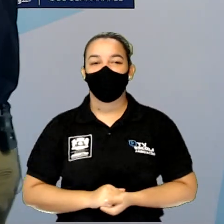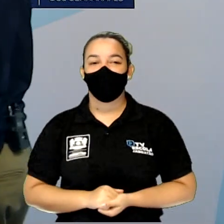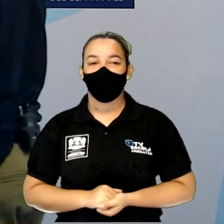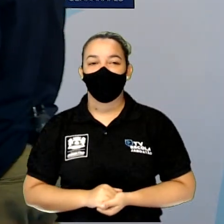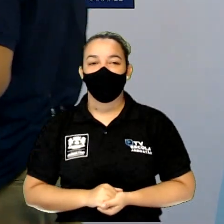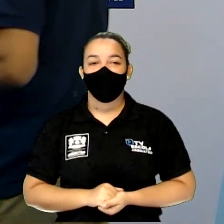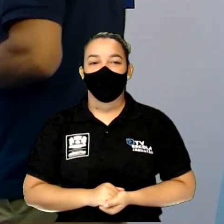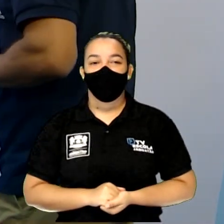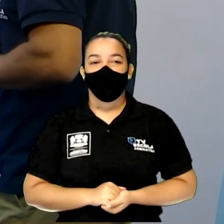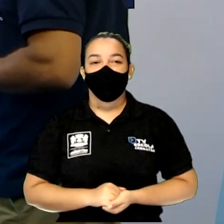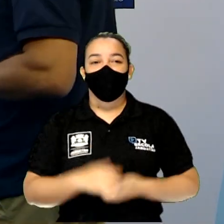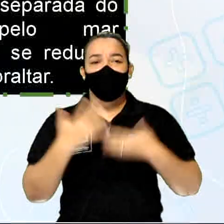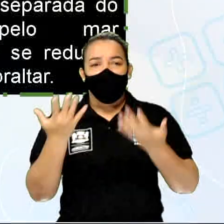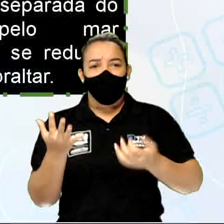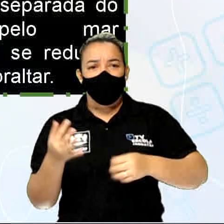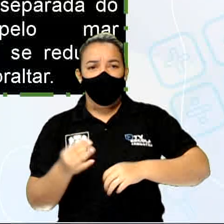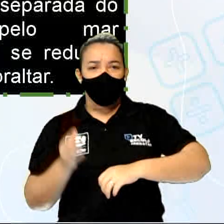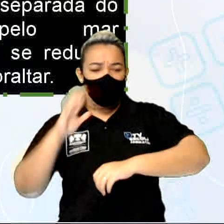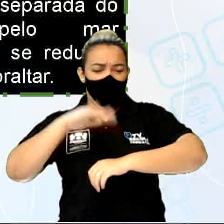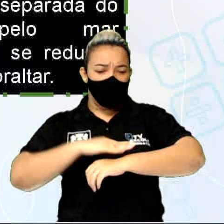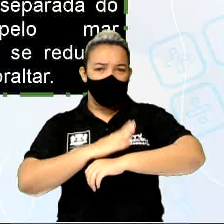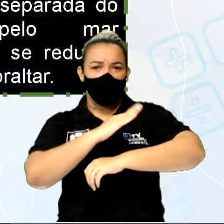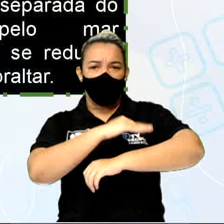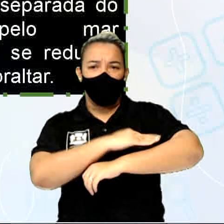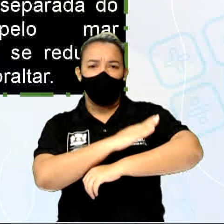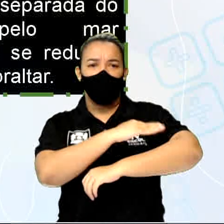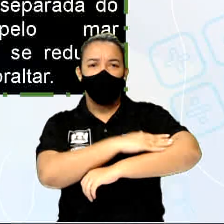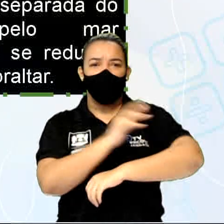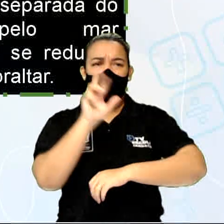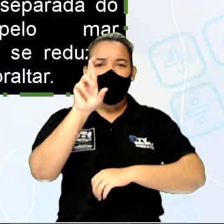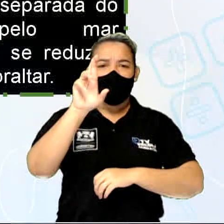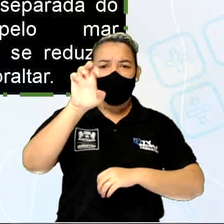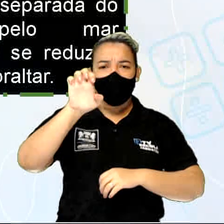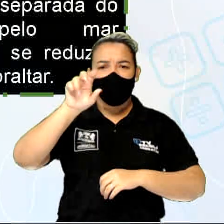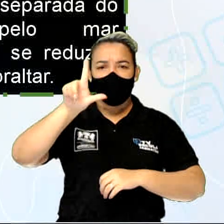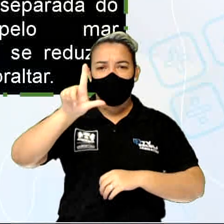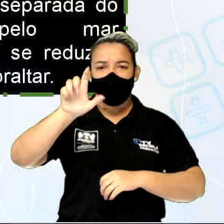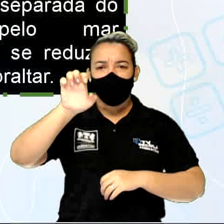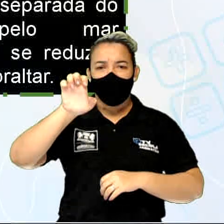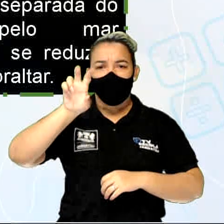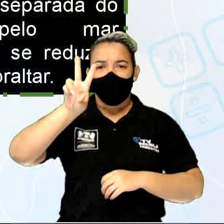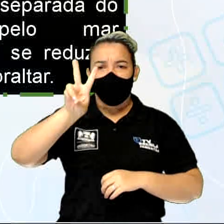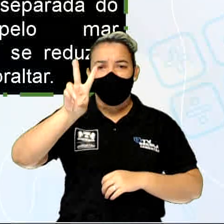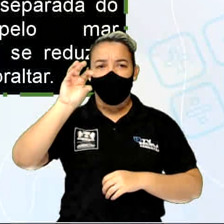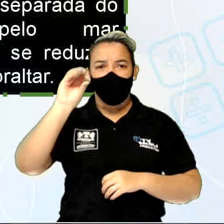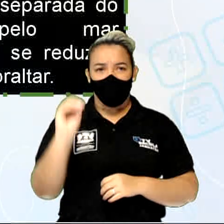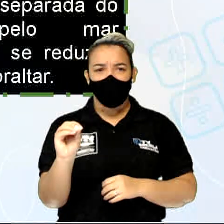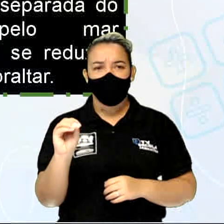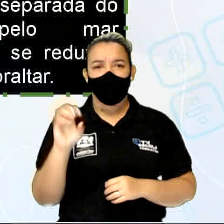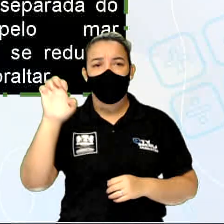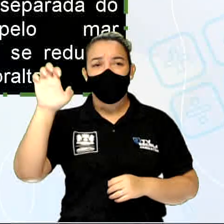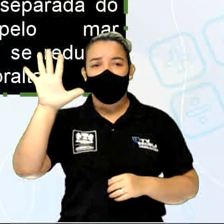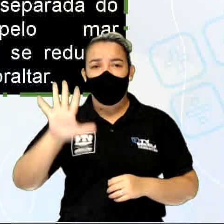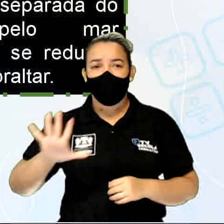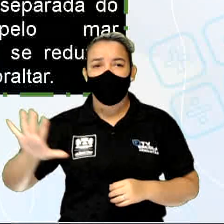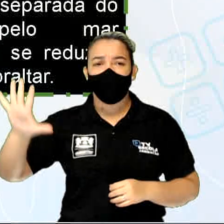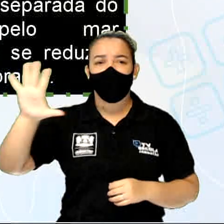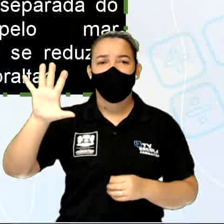considerações sobre o relevo. Então, a gente tem o seguinte, a Europa é o segundo menor continente do mundo, tendo uma extensão de 10